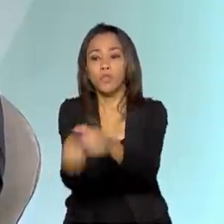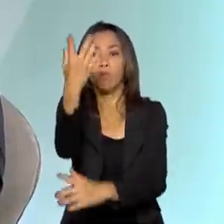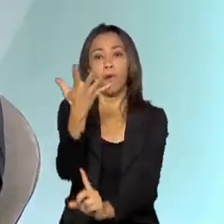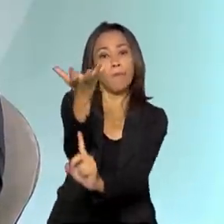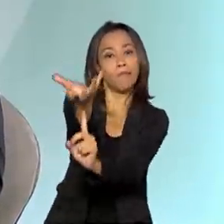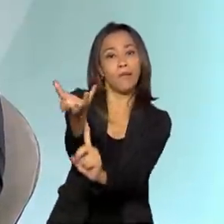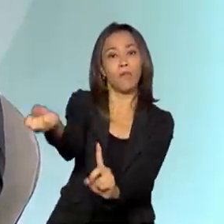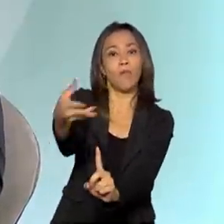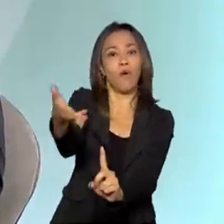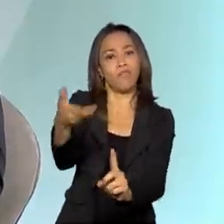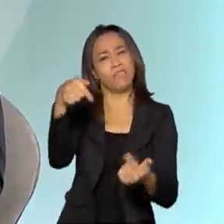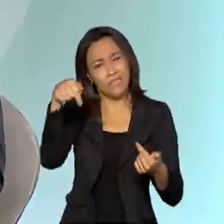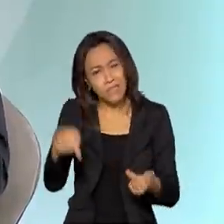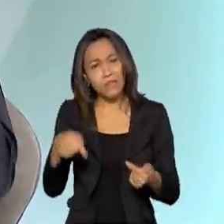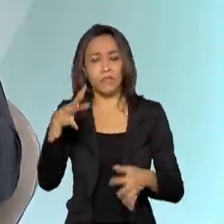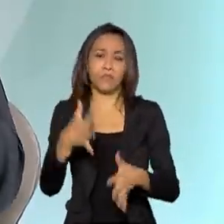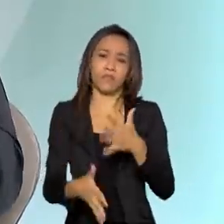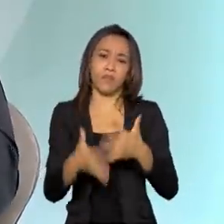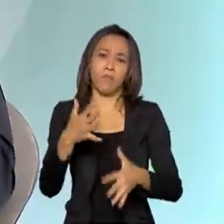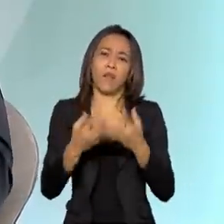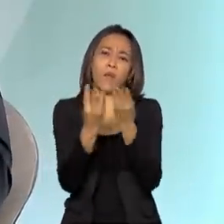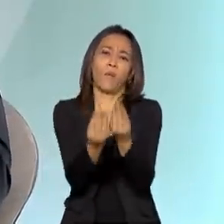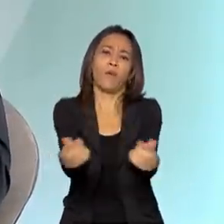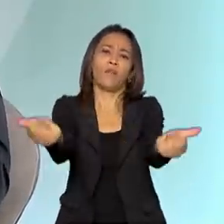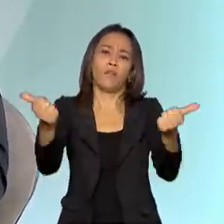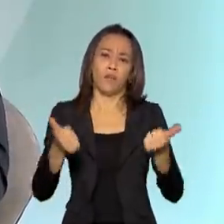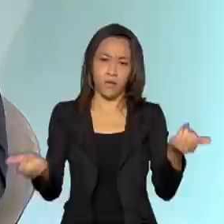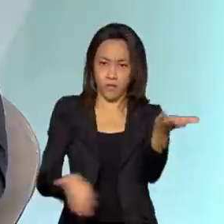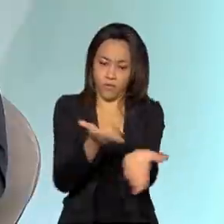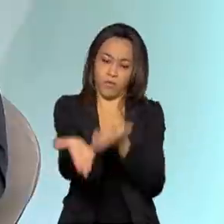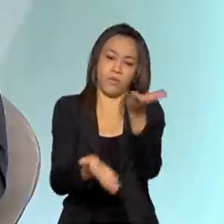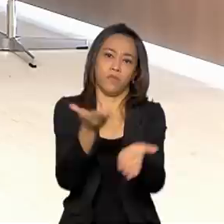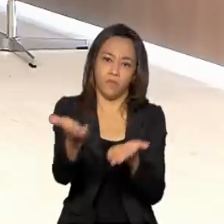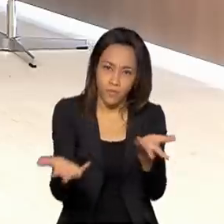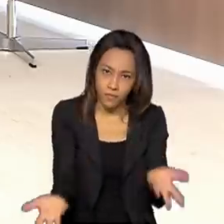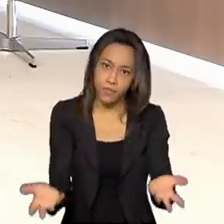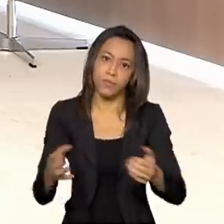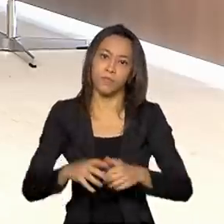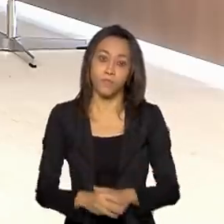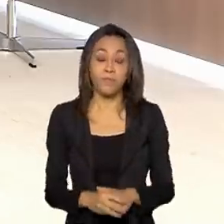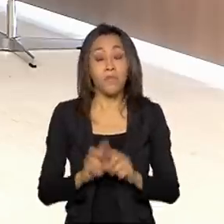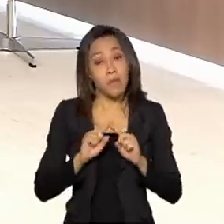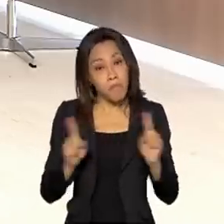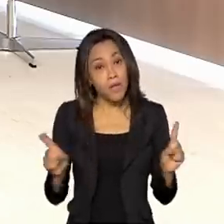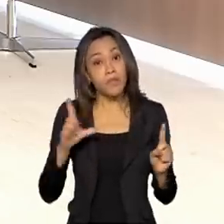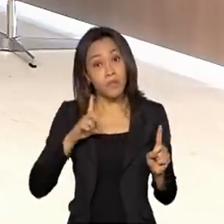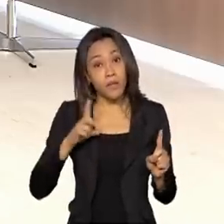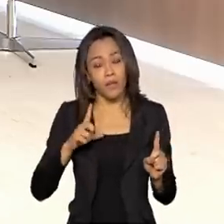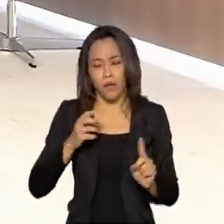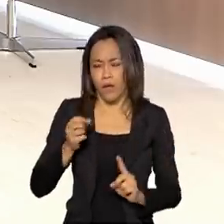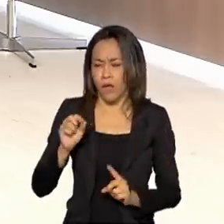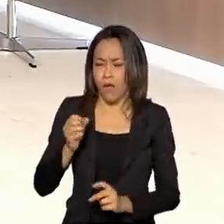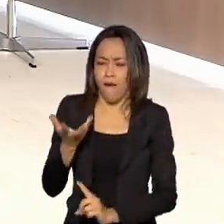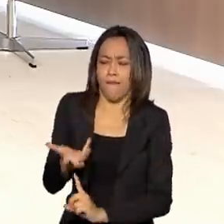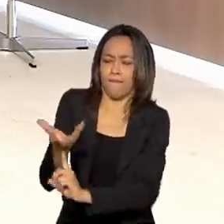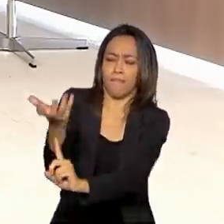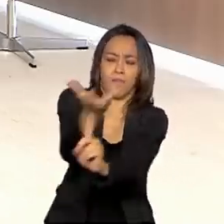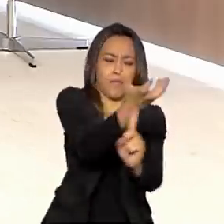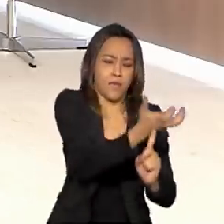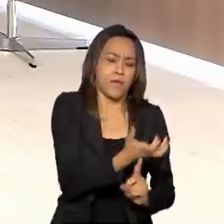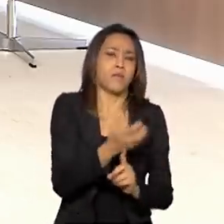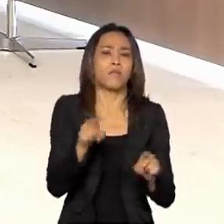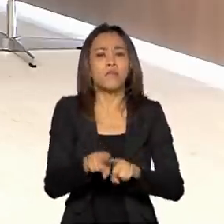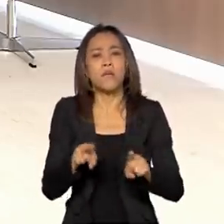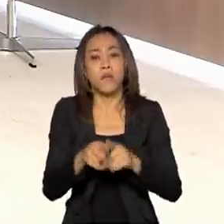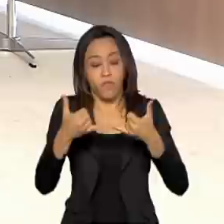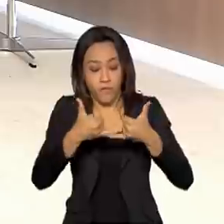acaba agravando a percepção de qualidade do serviço e também a percepção de cobertura do serviço. Mas além de muitas antenas e de muita fibra, a gente